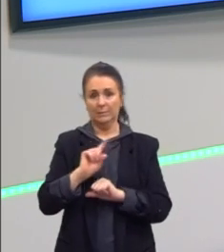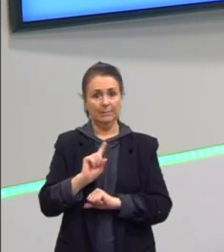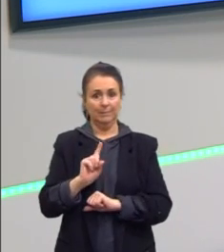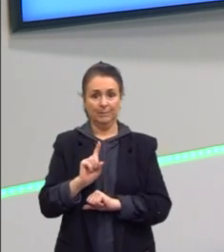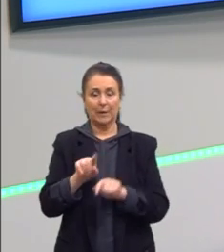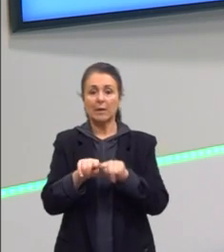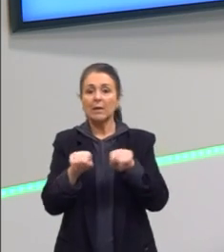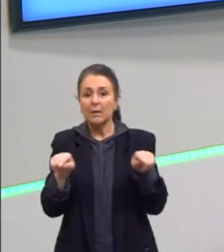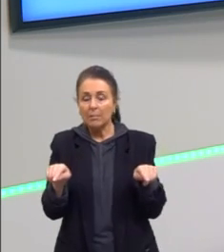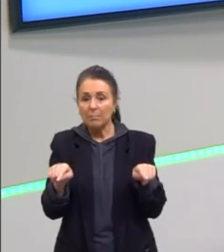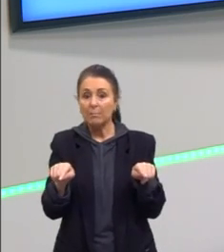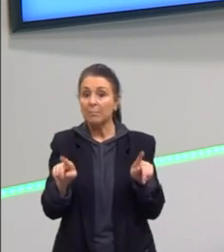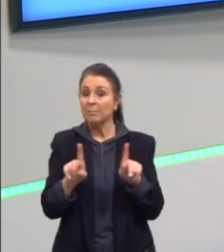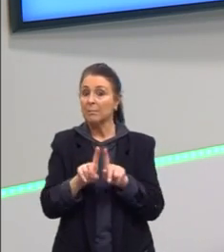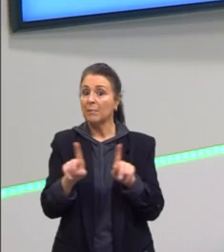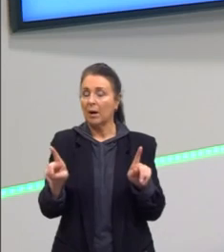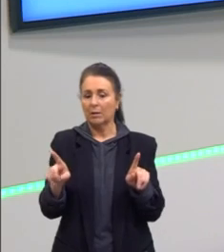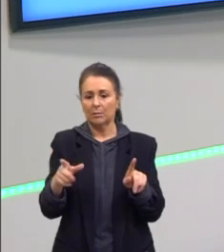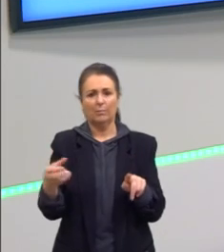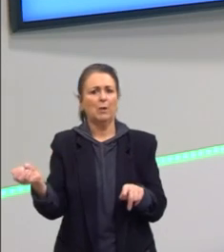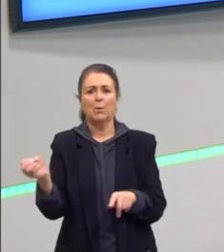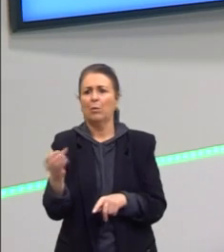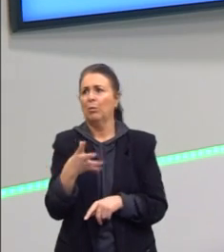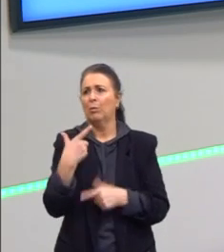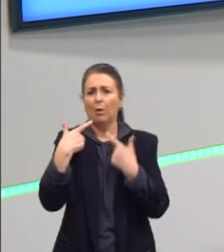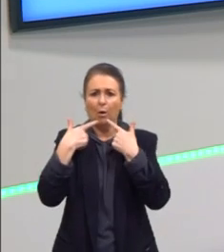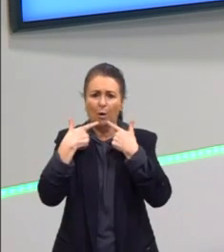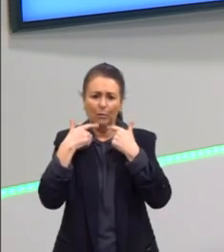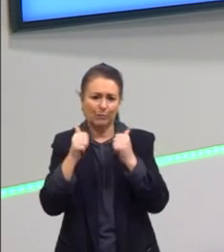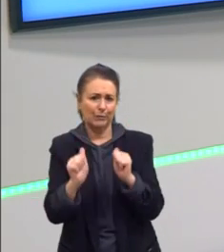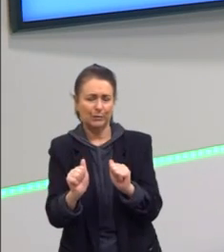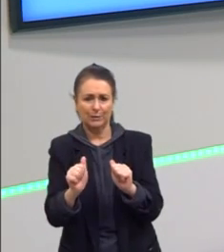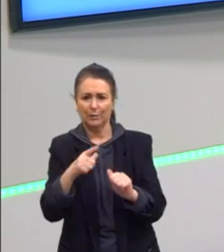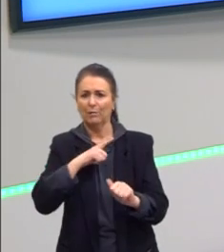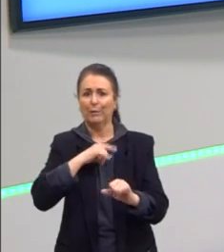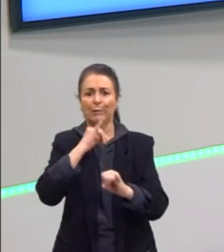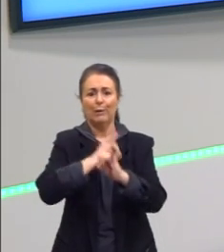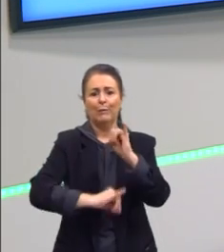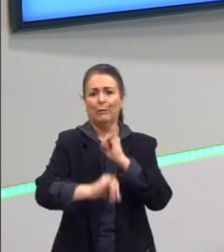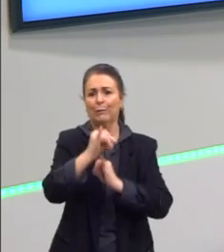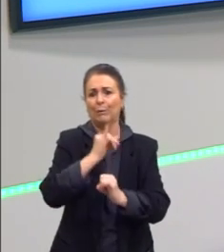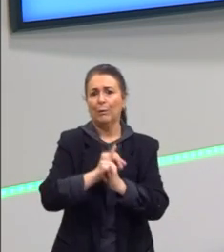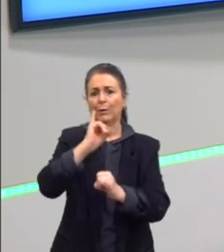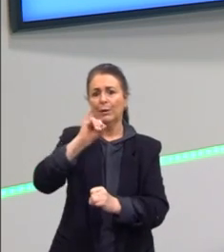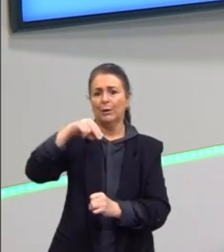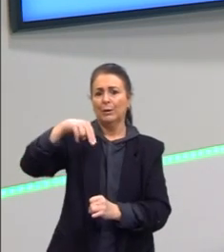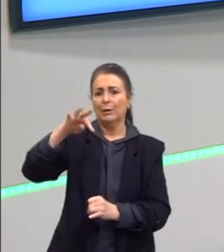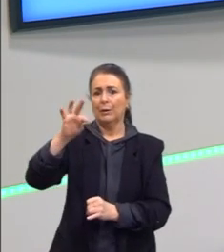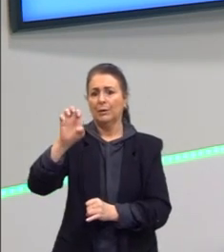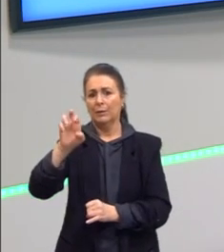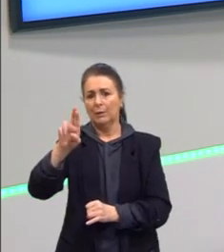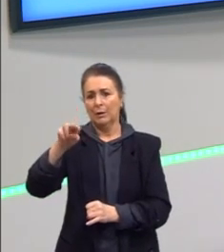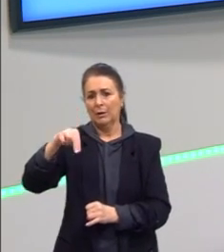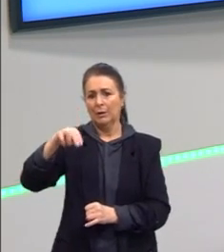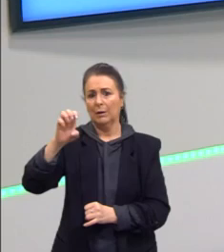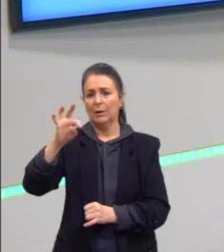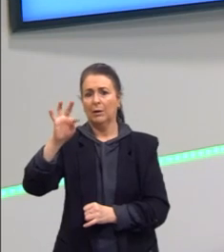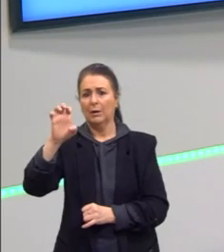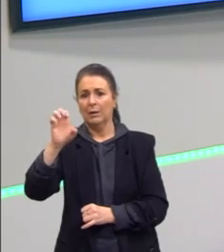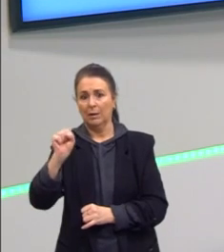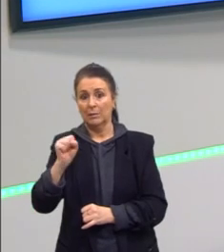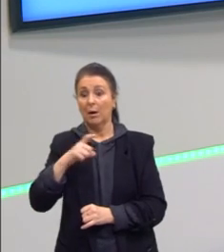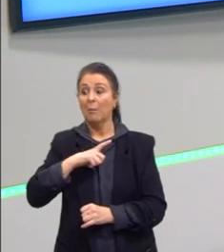A gente não vai ter uma nova língua. Não vai ter um internetês. Mas a gente vai ter, sim, algumas